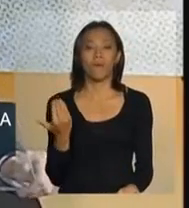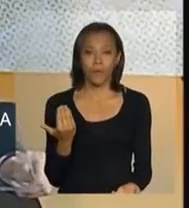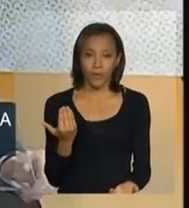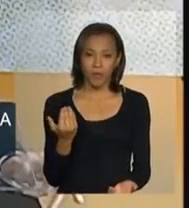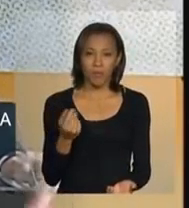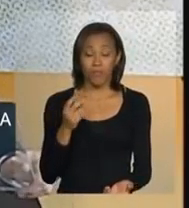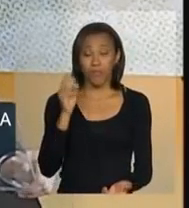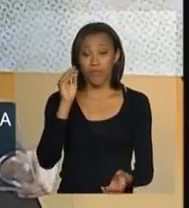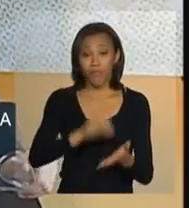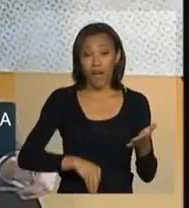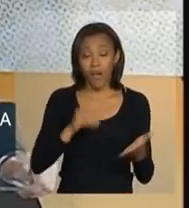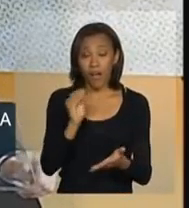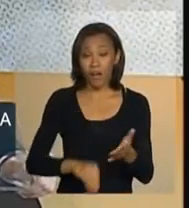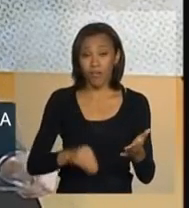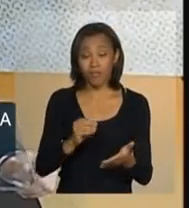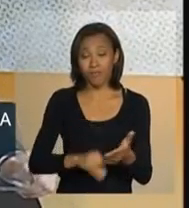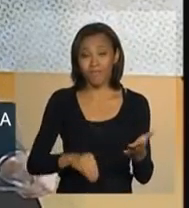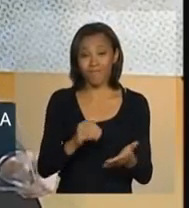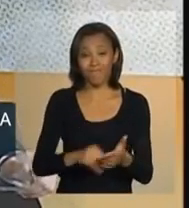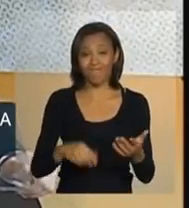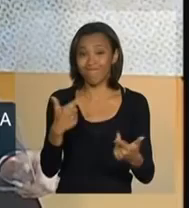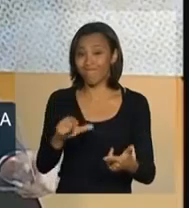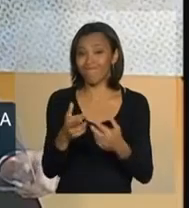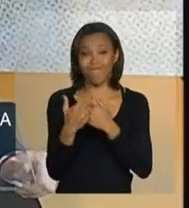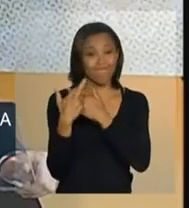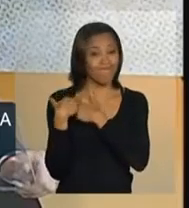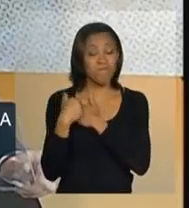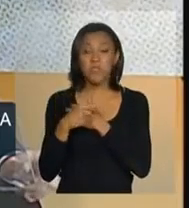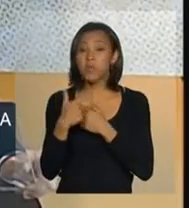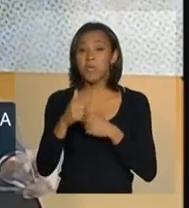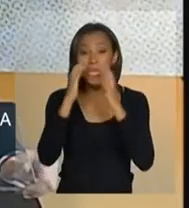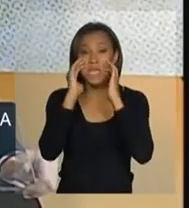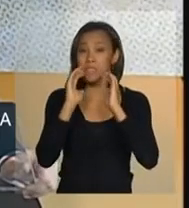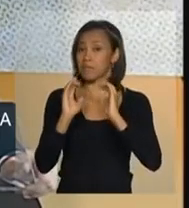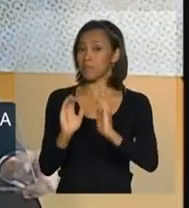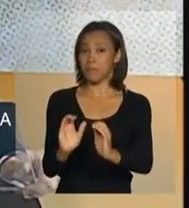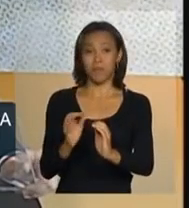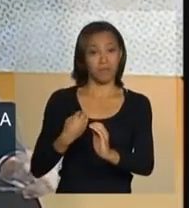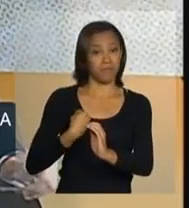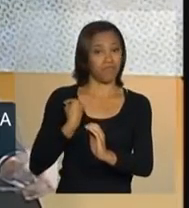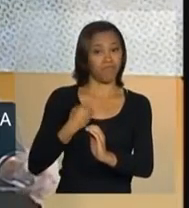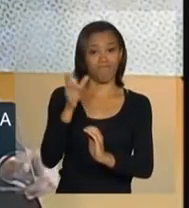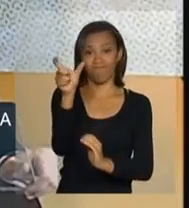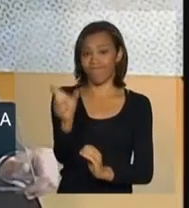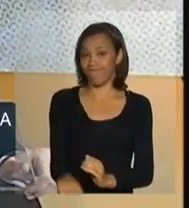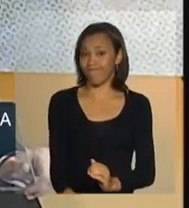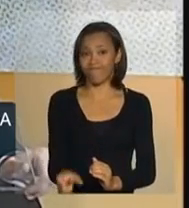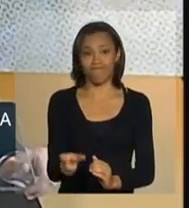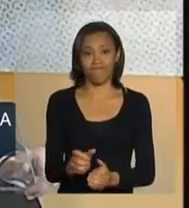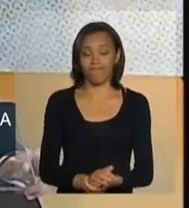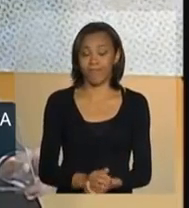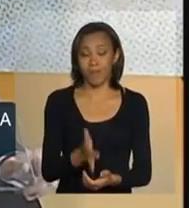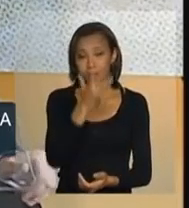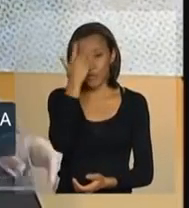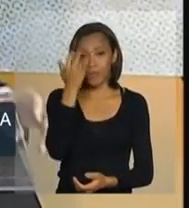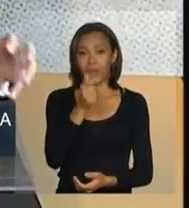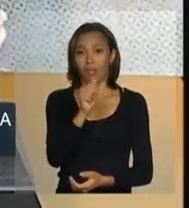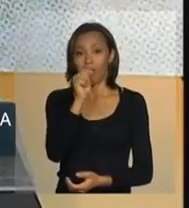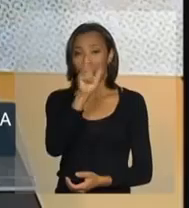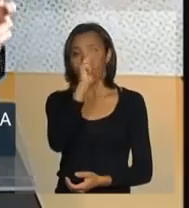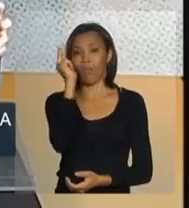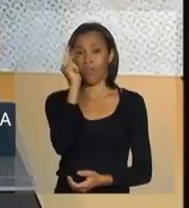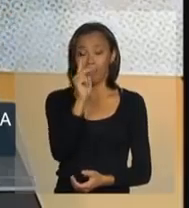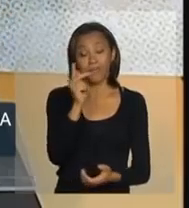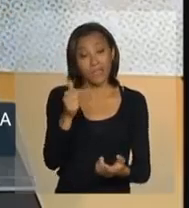irresponsabilidade de uma pessoa que não tem respeito à vida. E esse é um